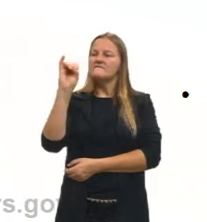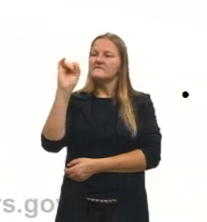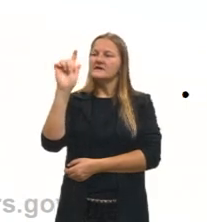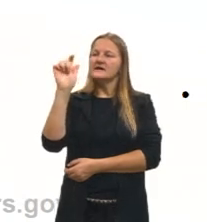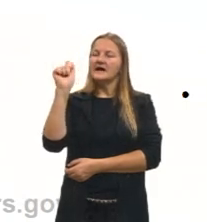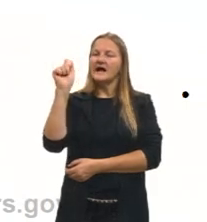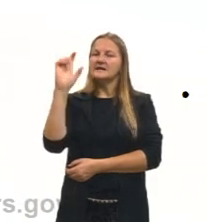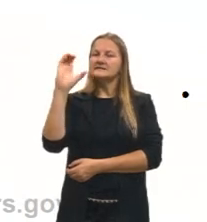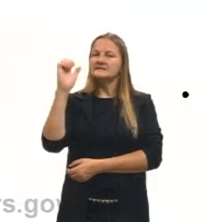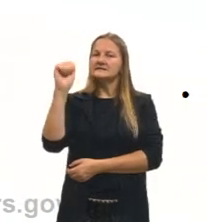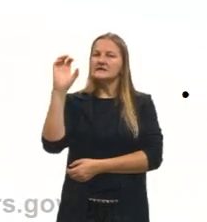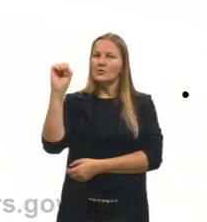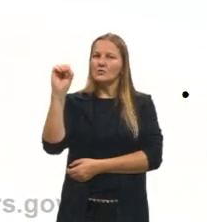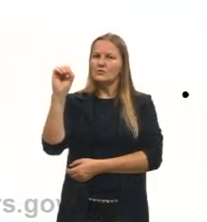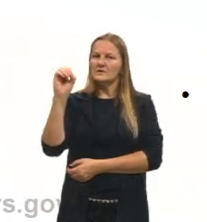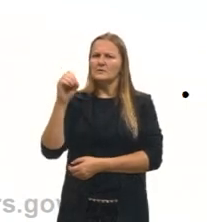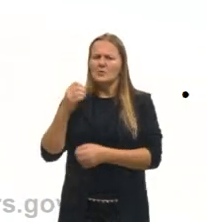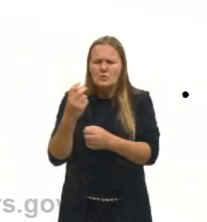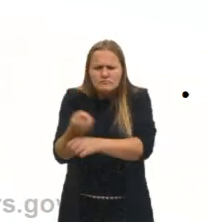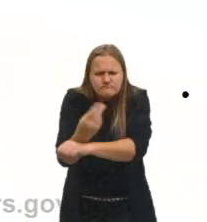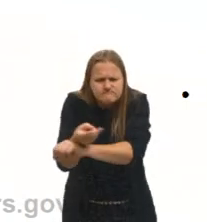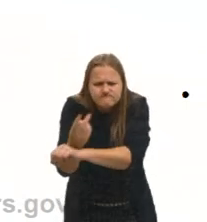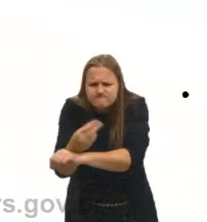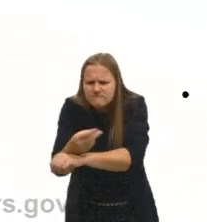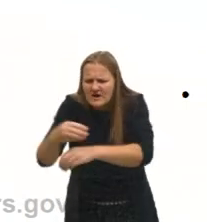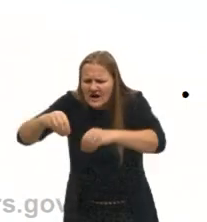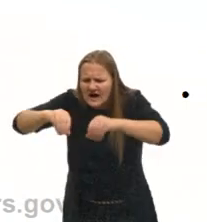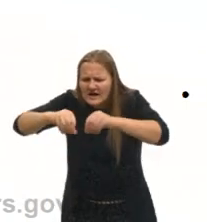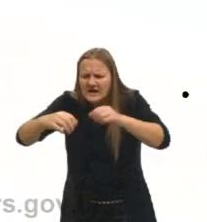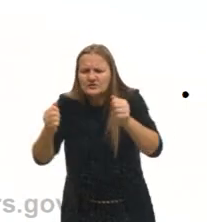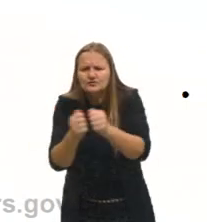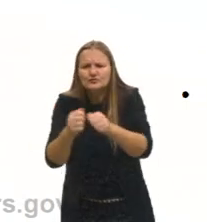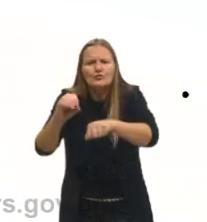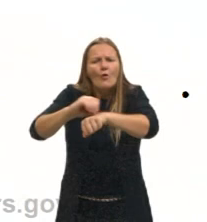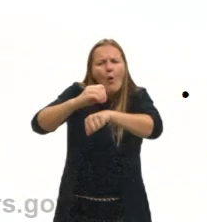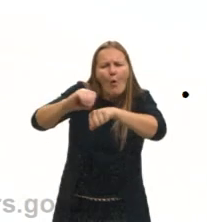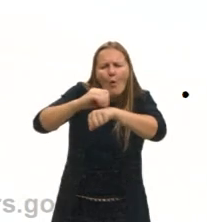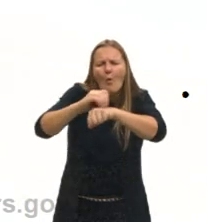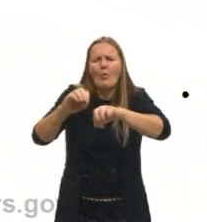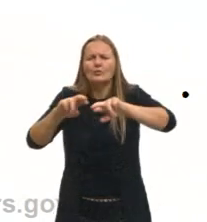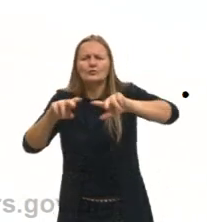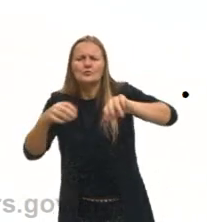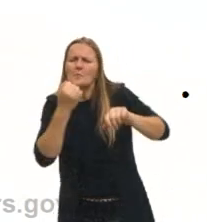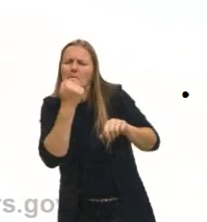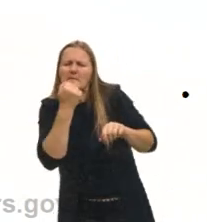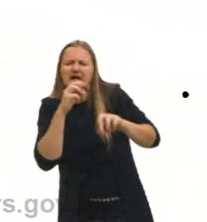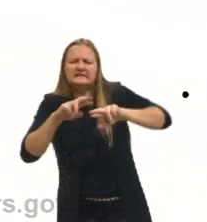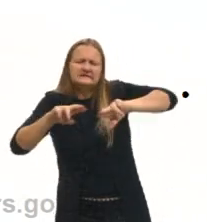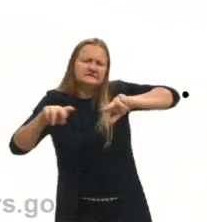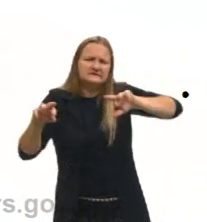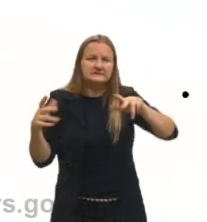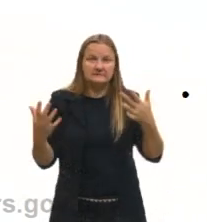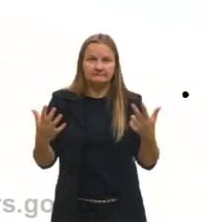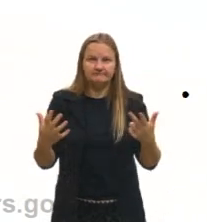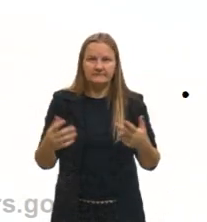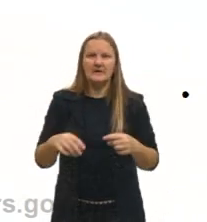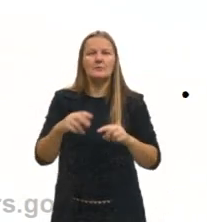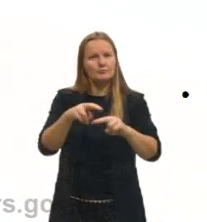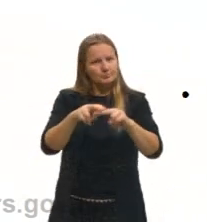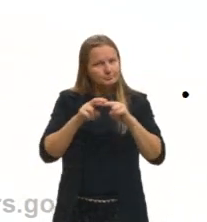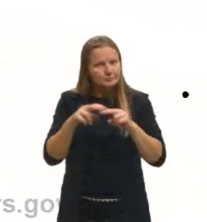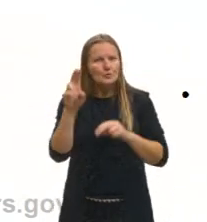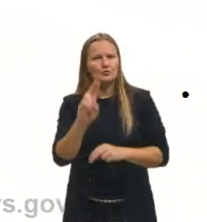garimpos, né? Para remover a areia que está junto com as pedras de ouro ou pedras